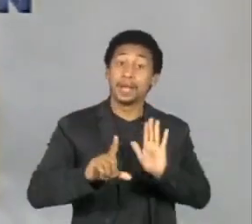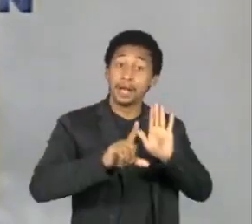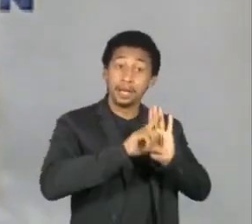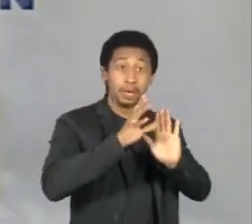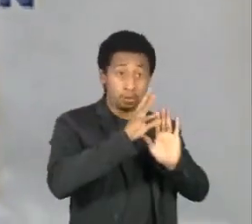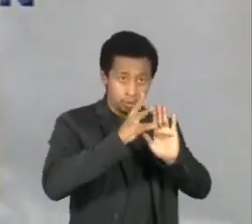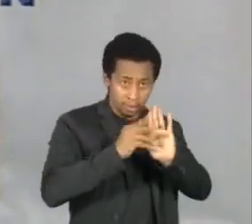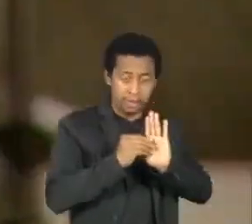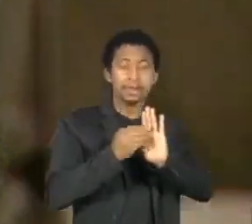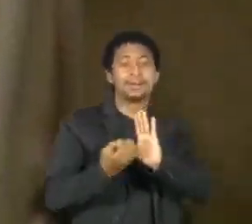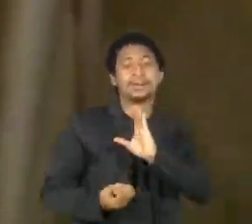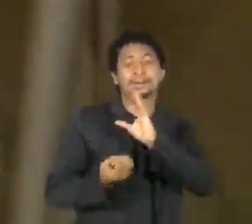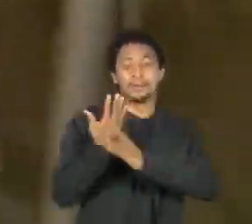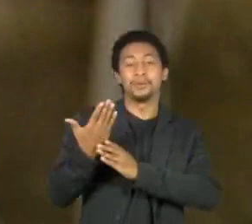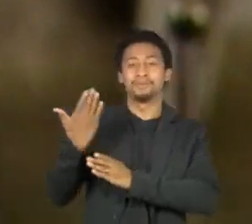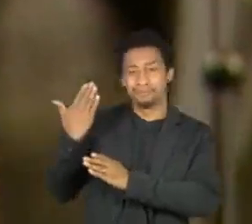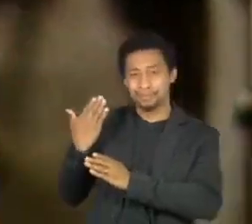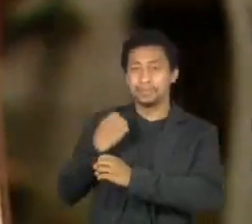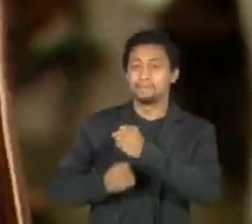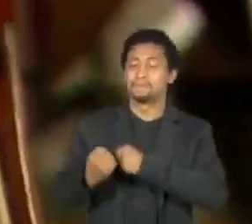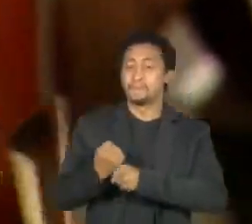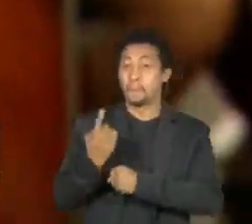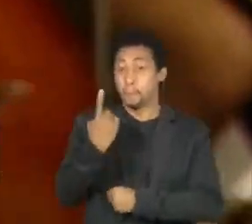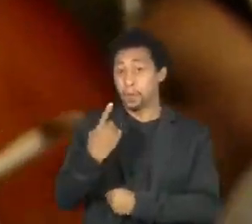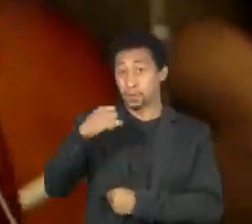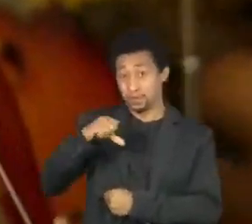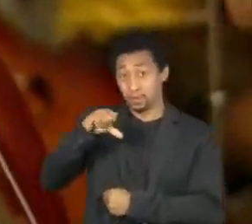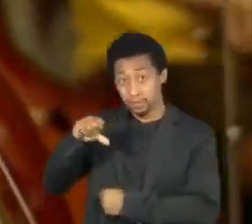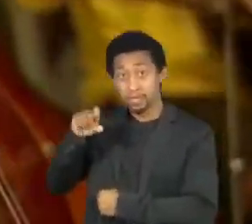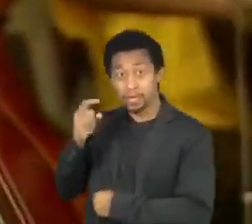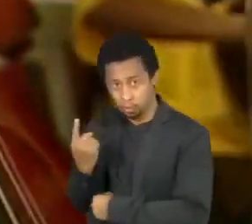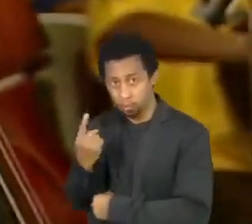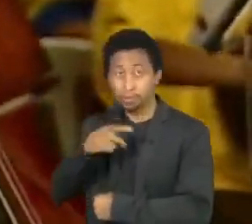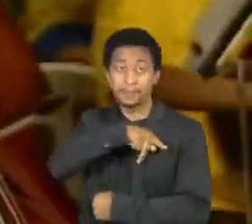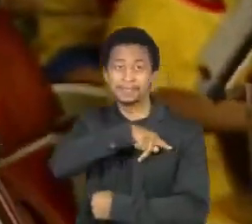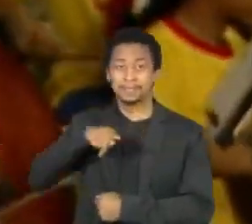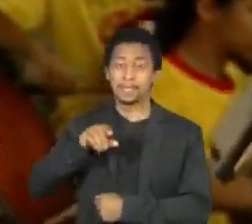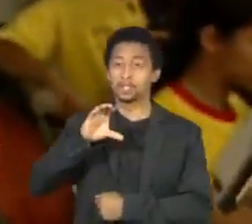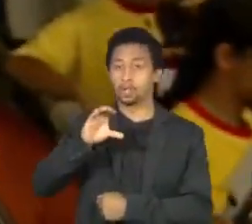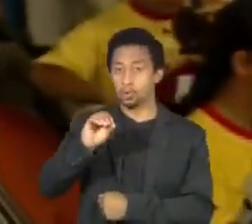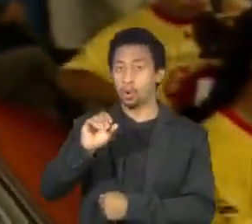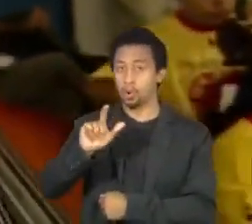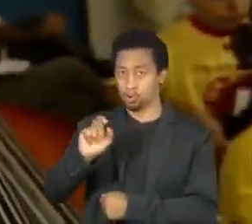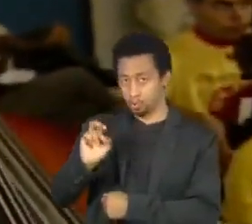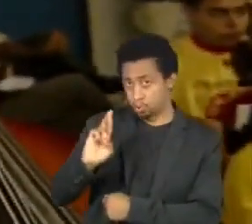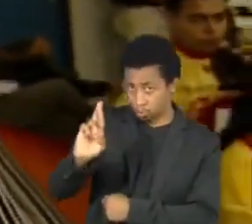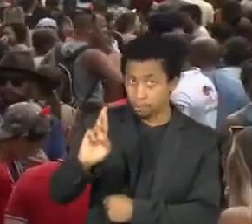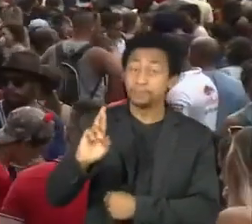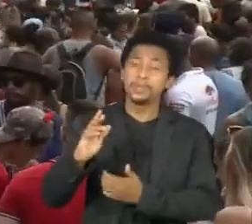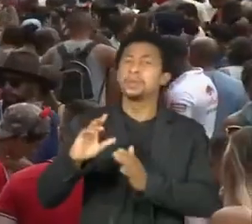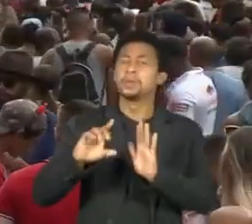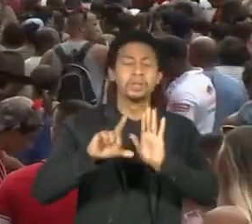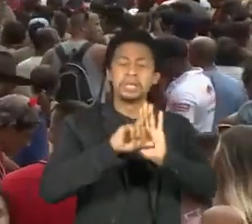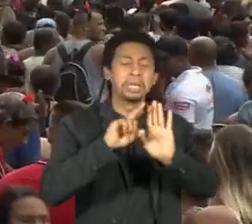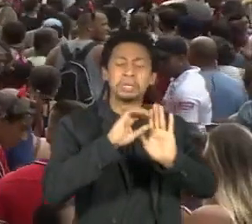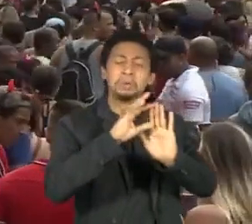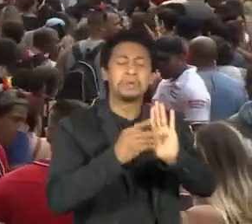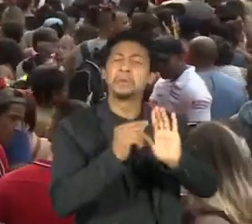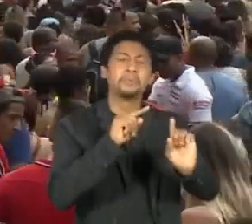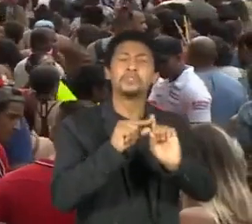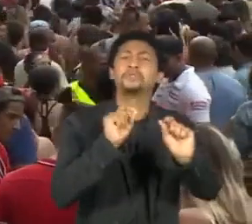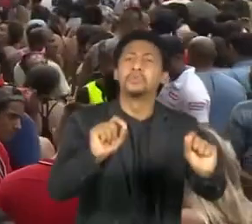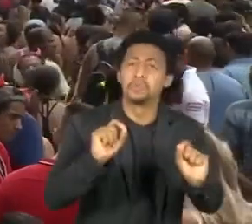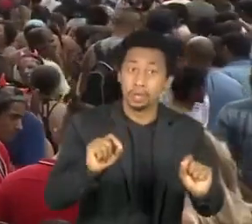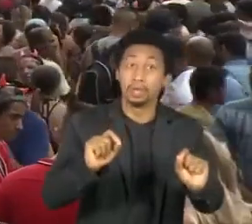1991. Através dela, iniciativas podem captar recursos de empresas para se financiar. Em troca, os